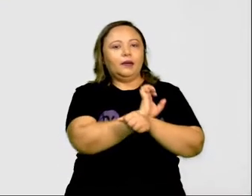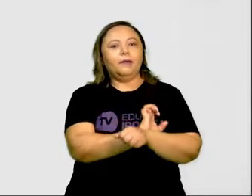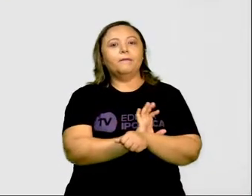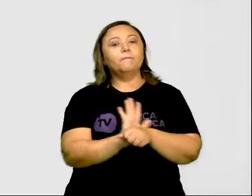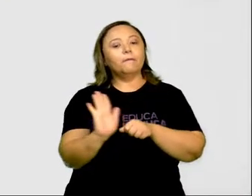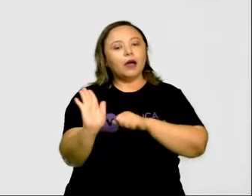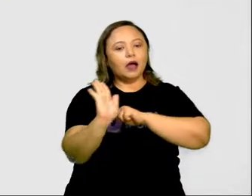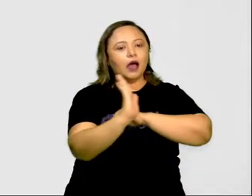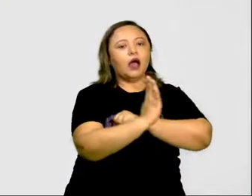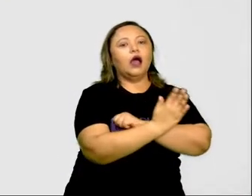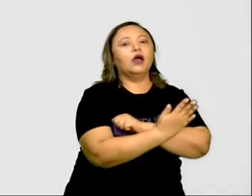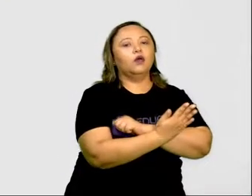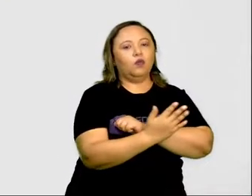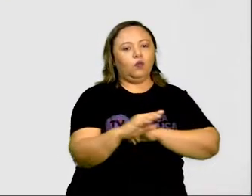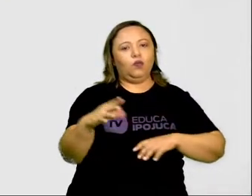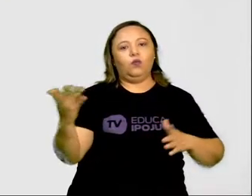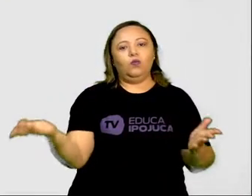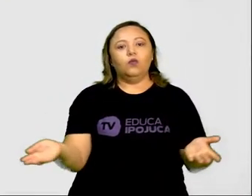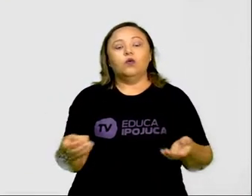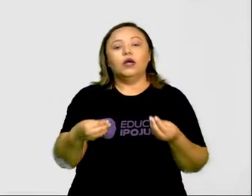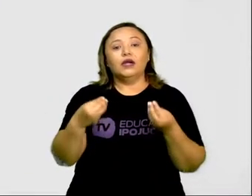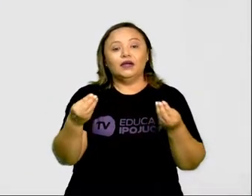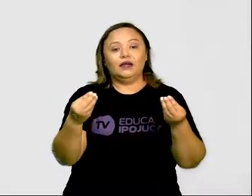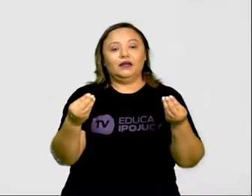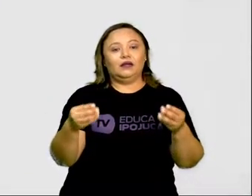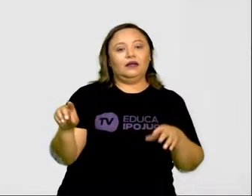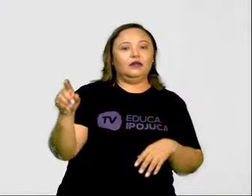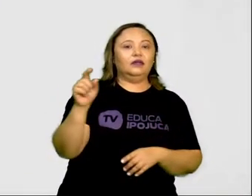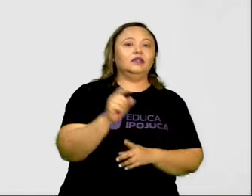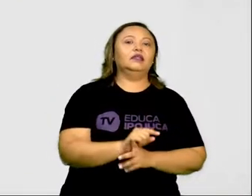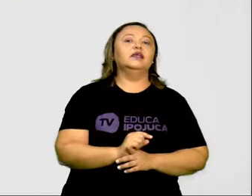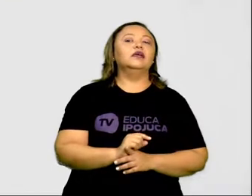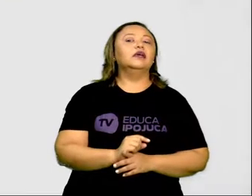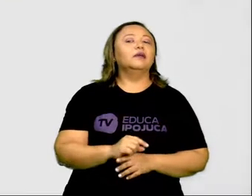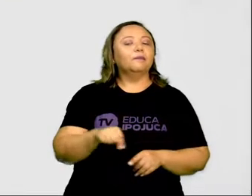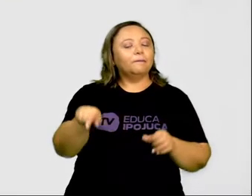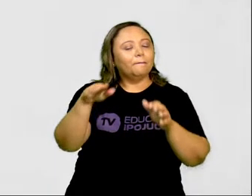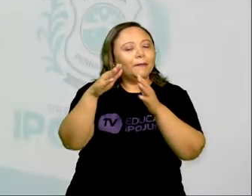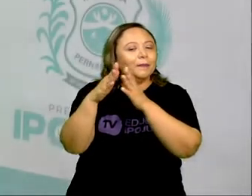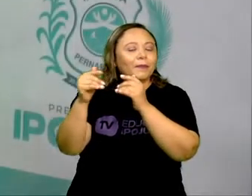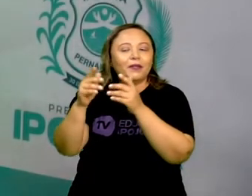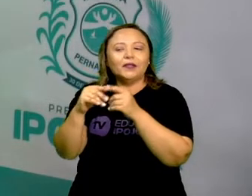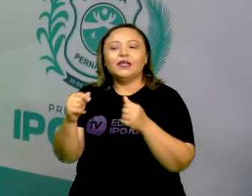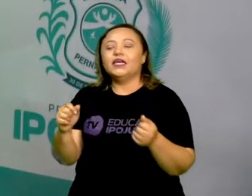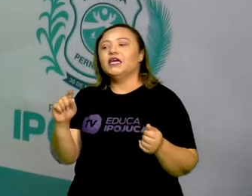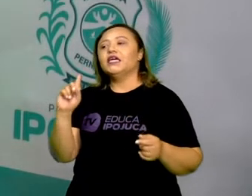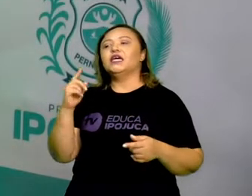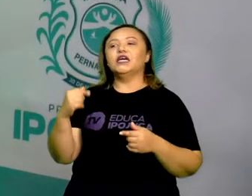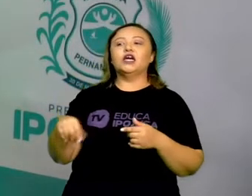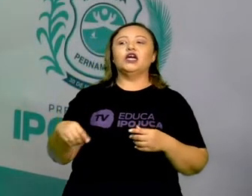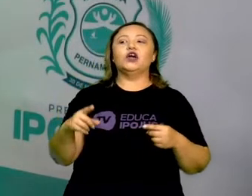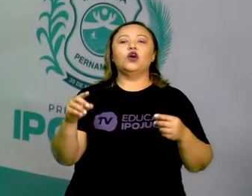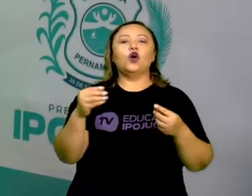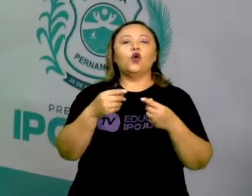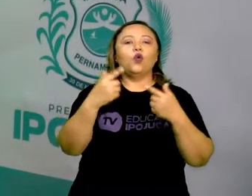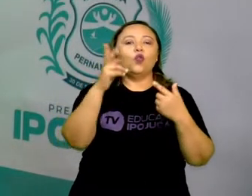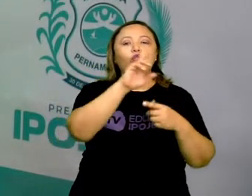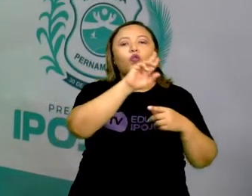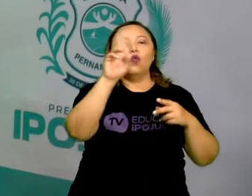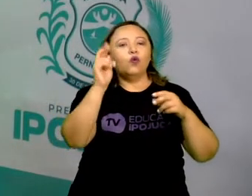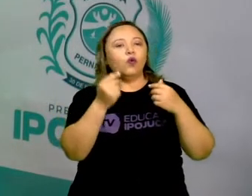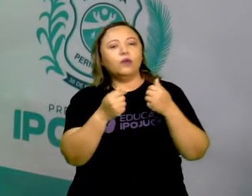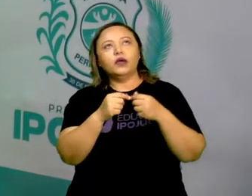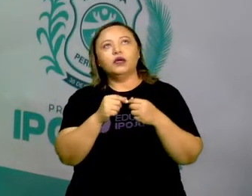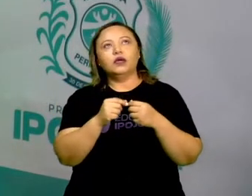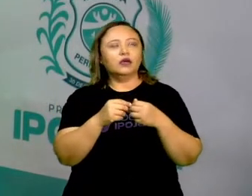de referências, que é importante. A gente não chega na casa de alguém assim, olha, eu moro lá na... A minha